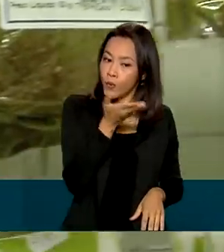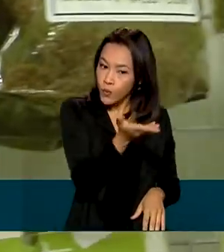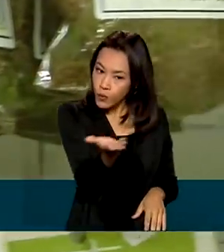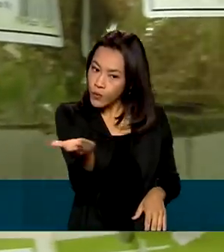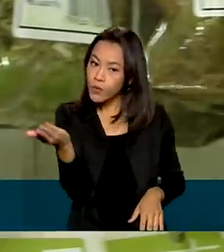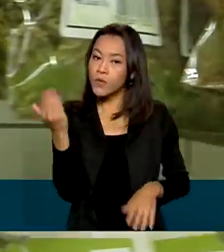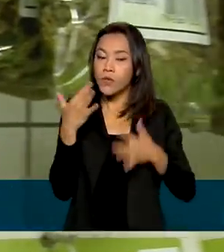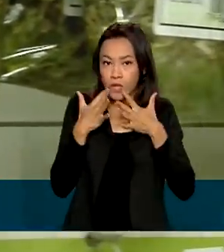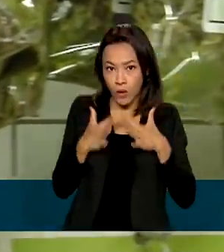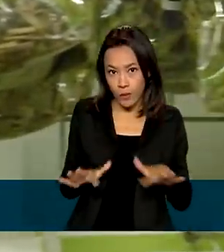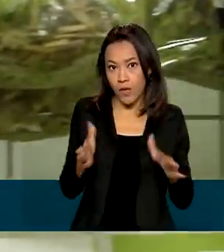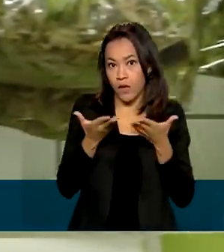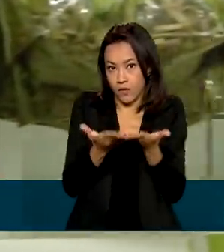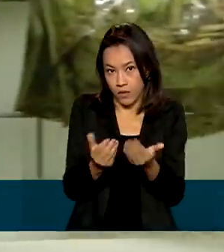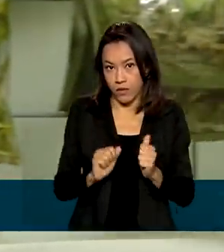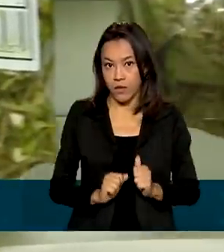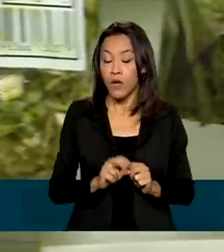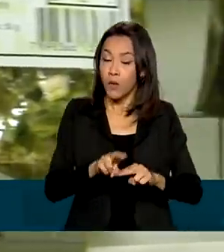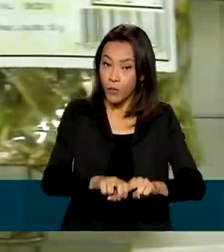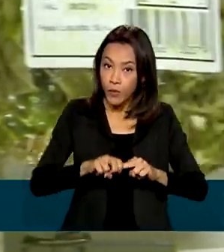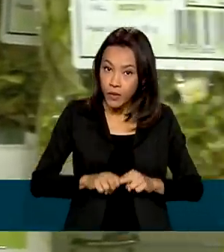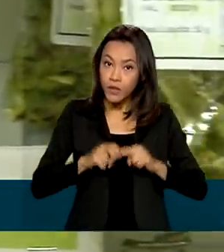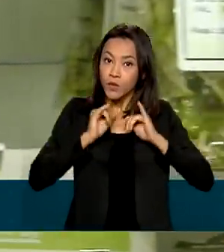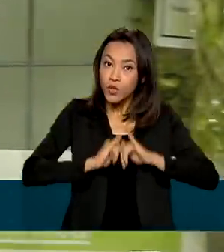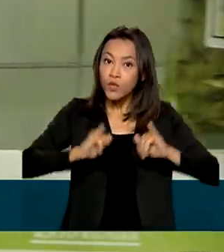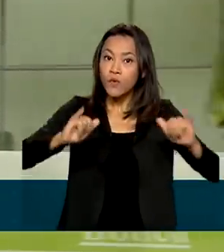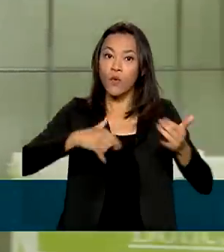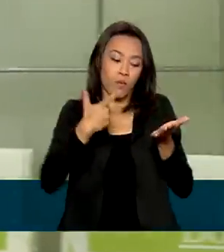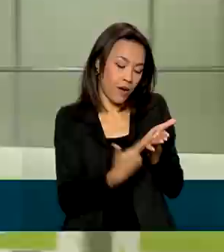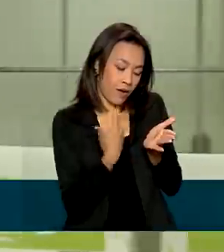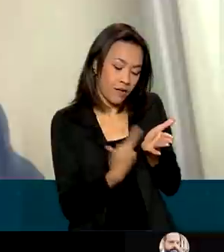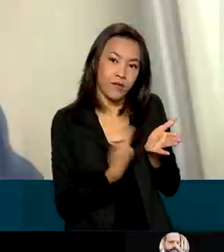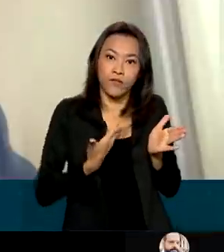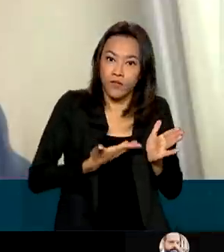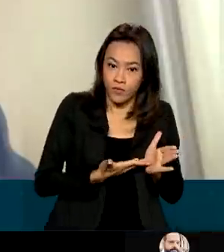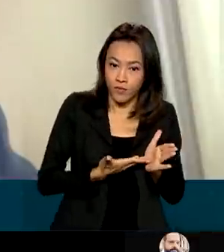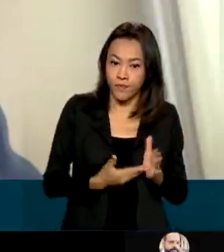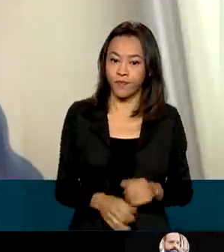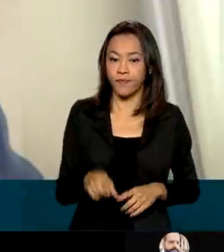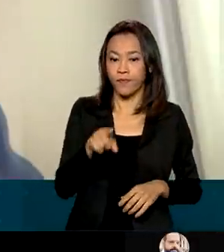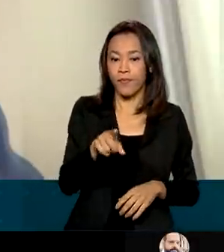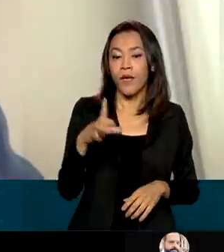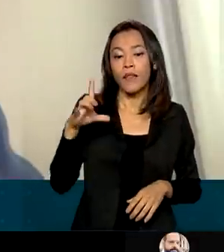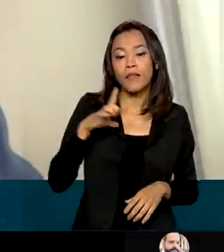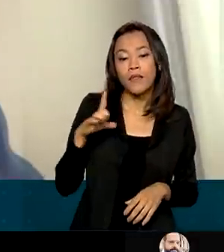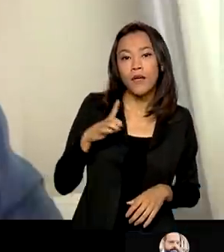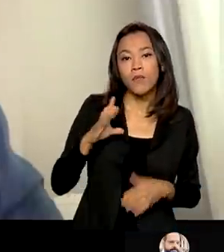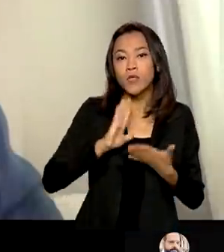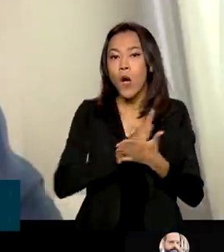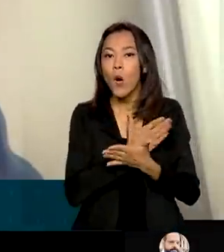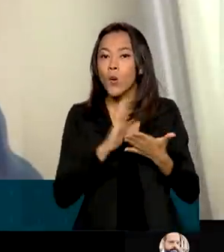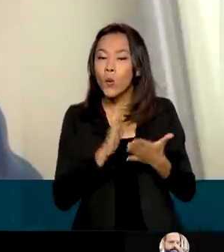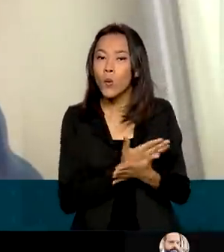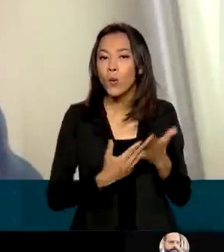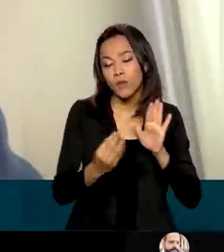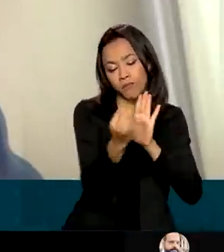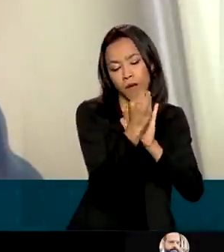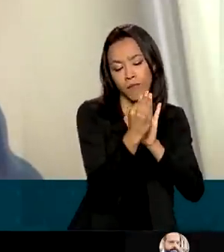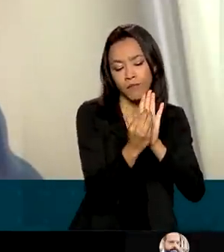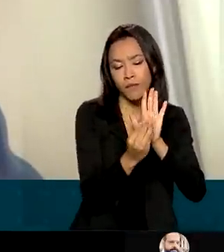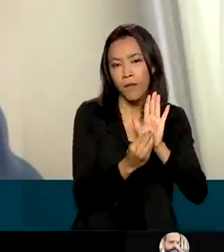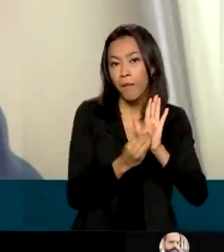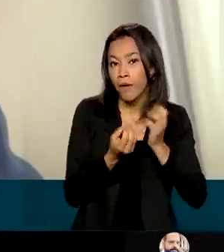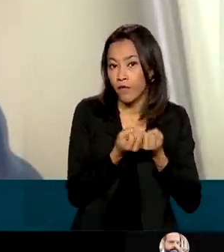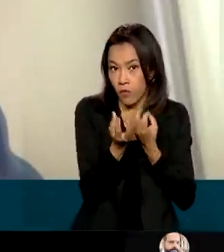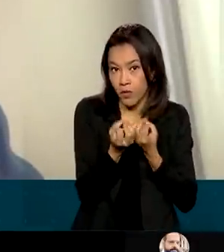produtos naturais. Por isso, lançou uma cartilha. A gente traz alguns mecanismos e informações que